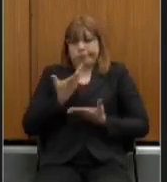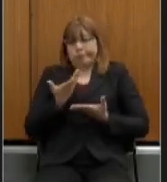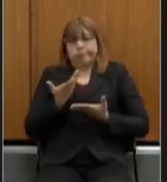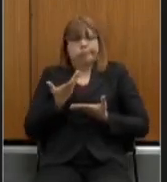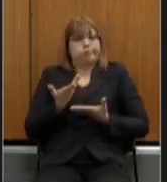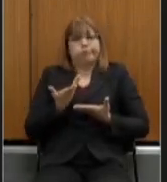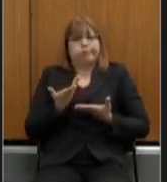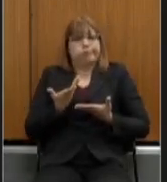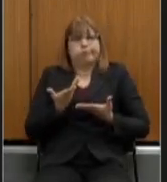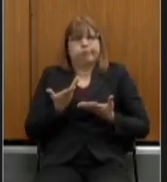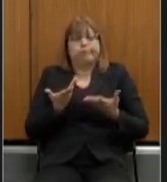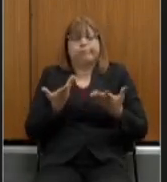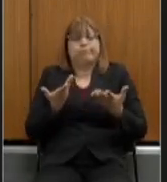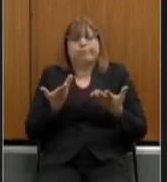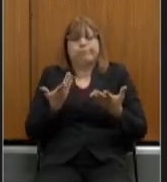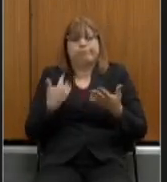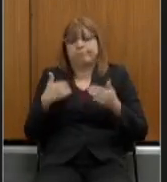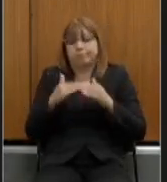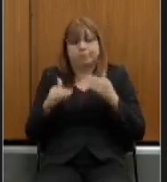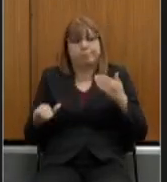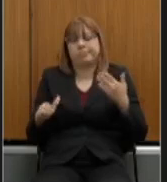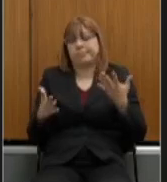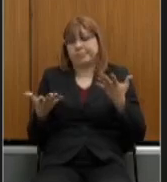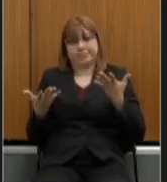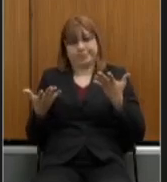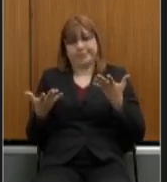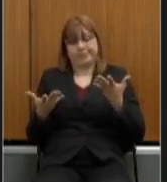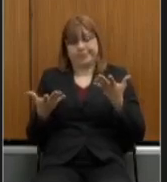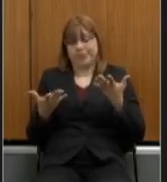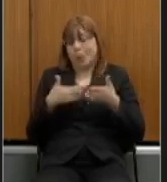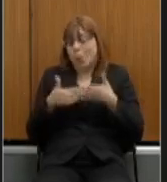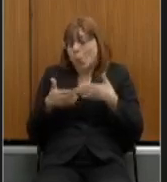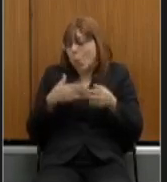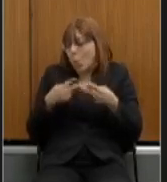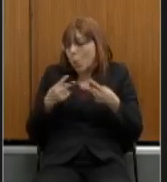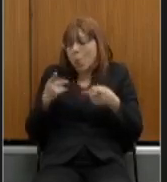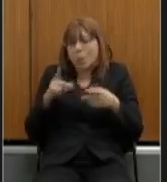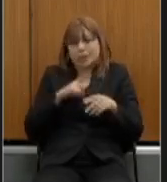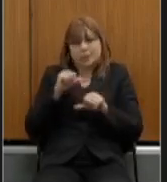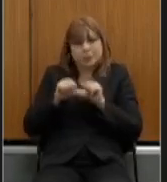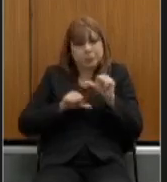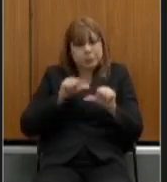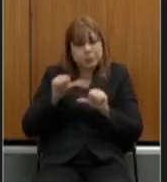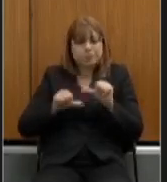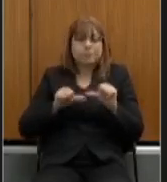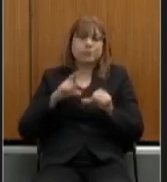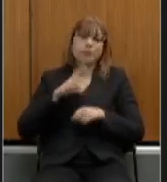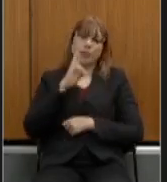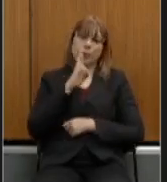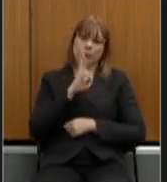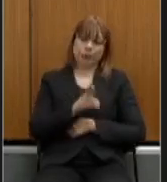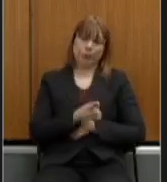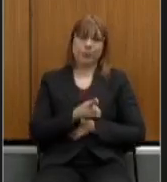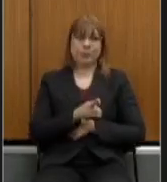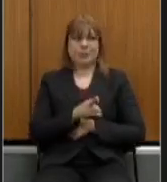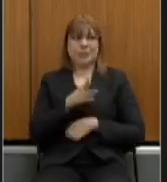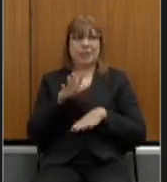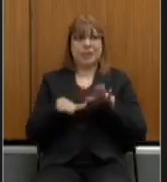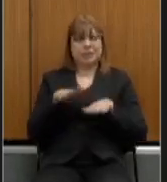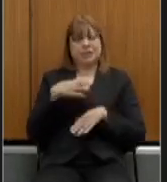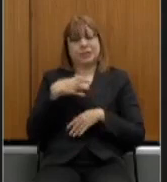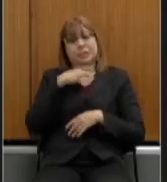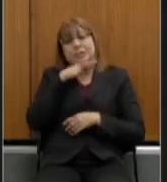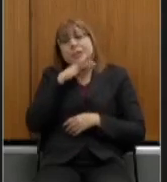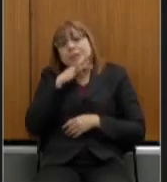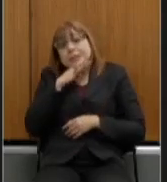trincam qualquer mudança tem um resultado amargo às vezes para